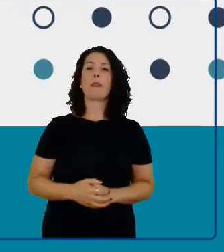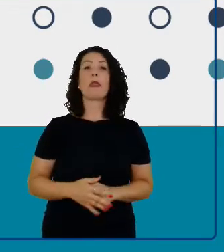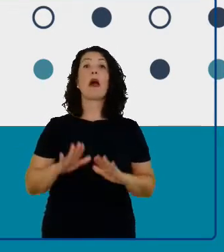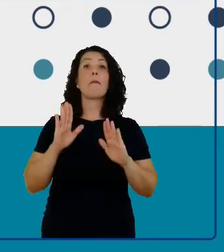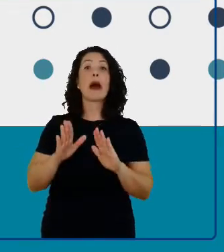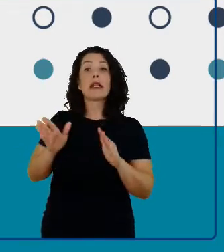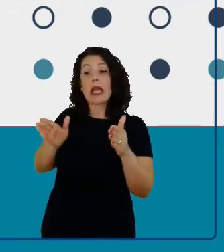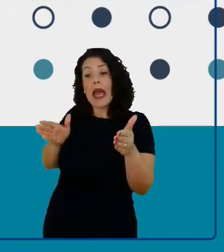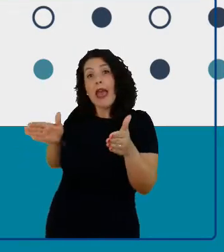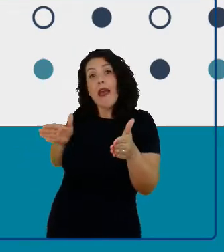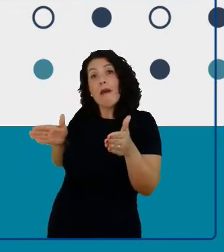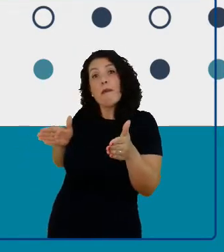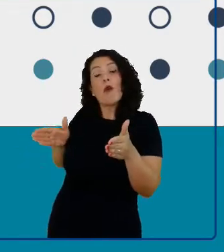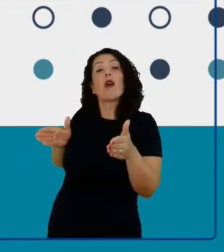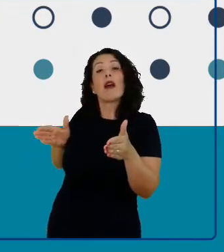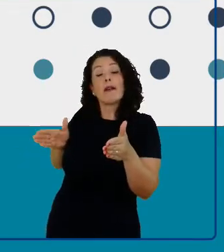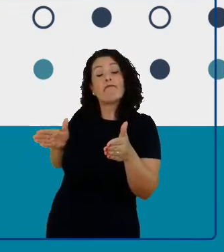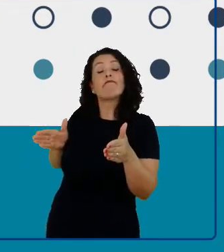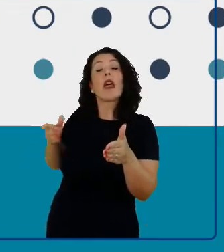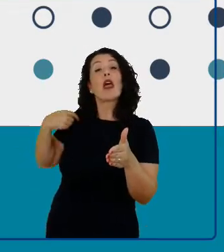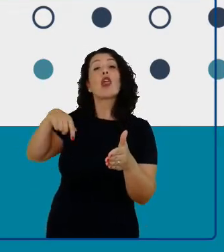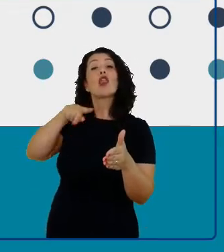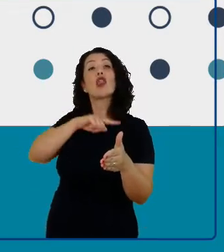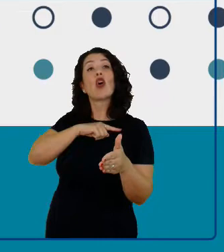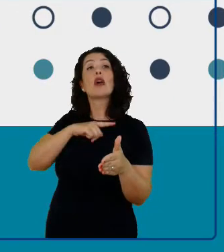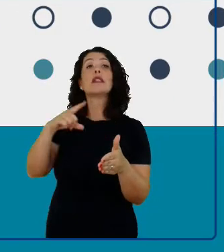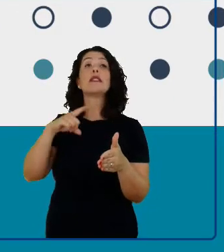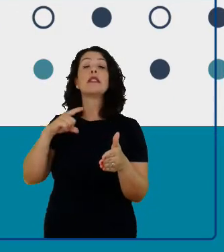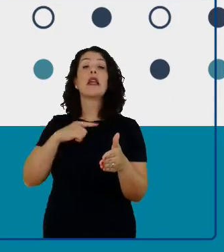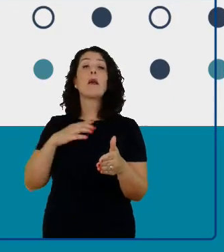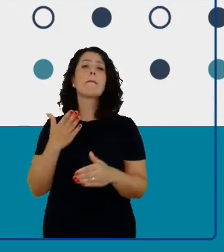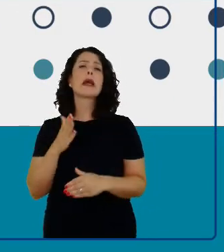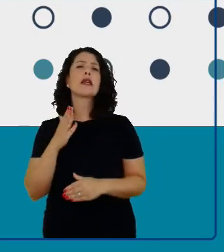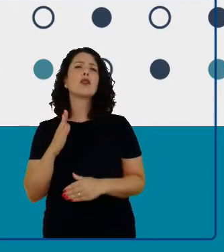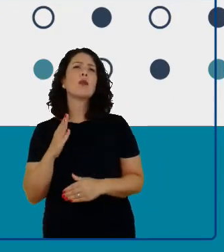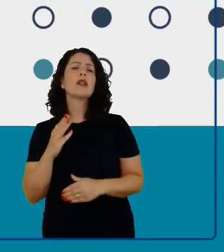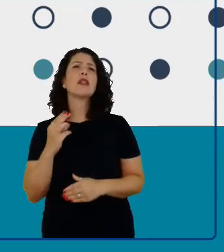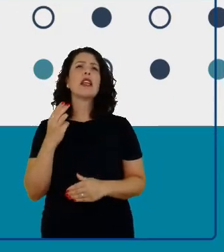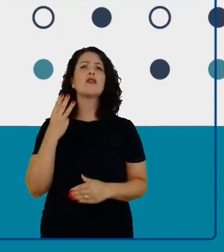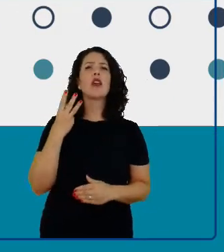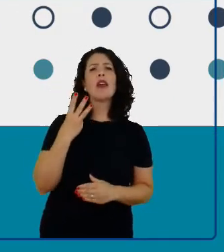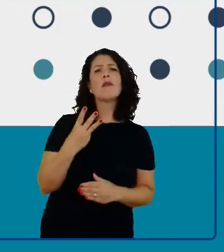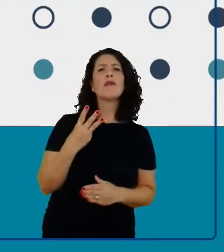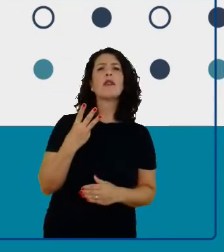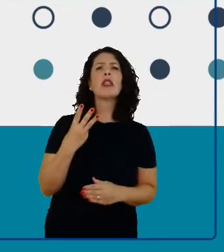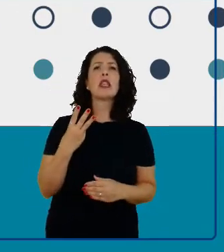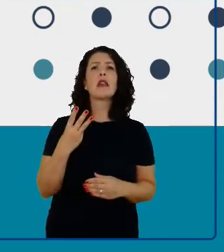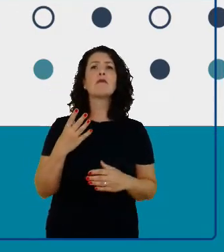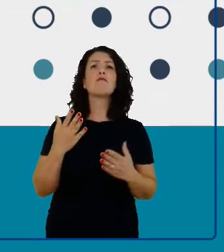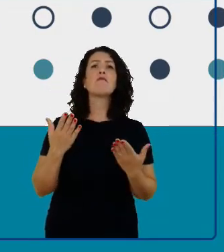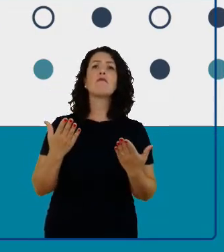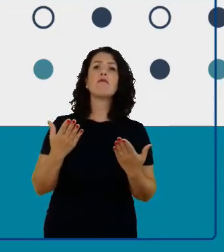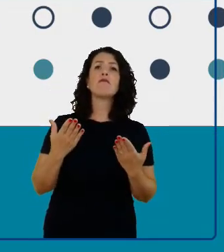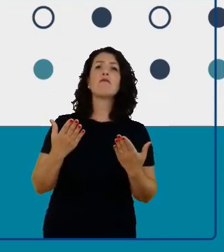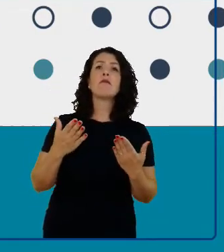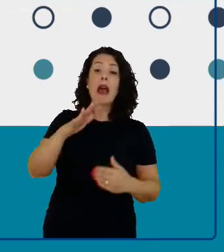época, nós temos três áreas de foco. E primeiro, sobre